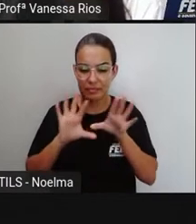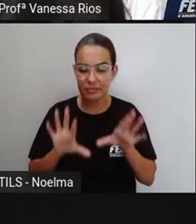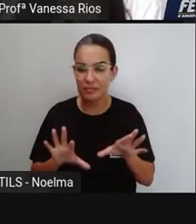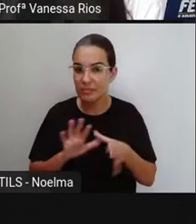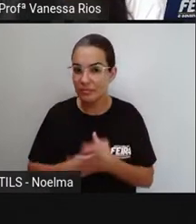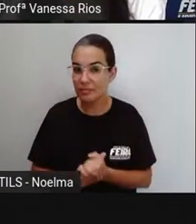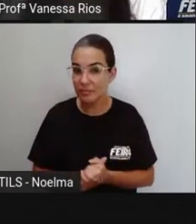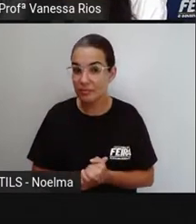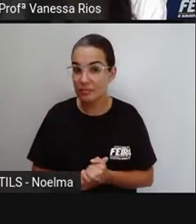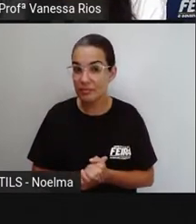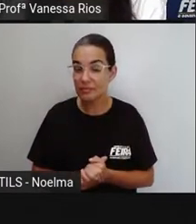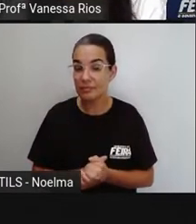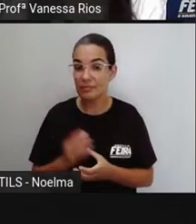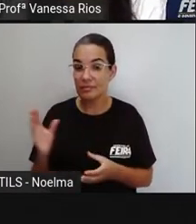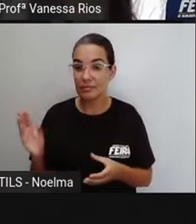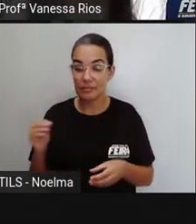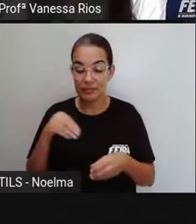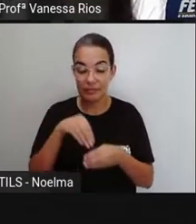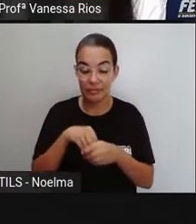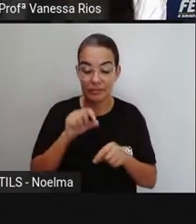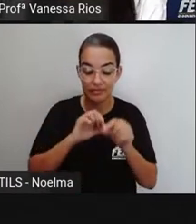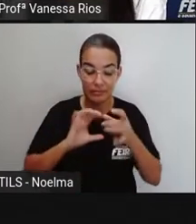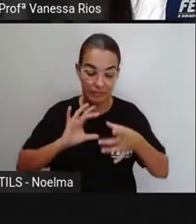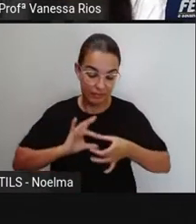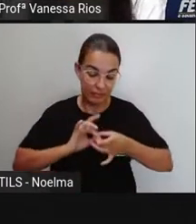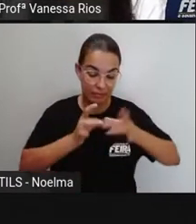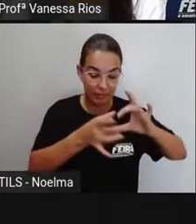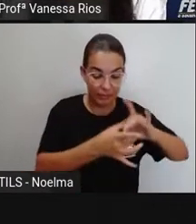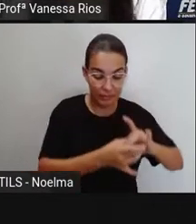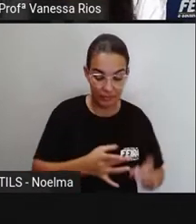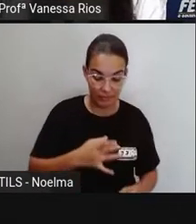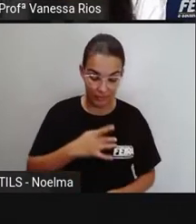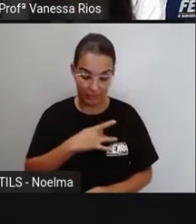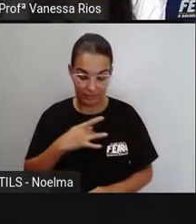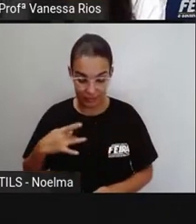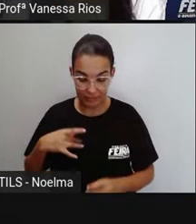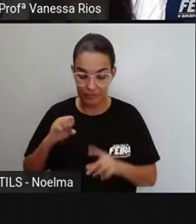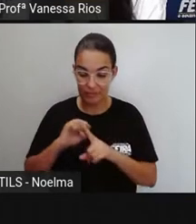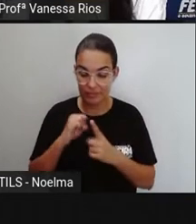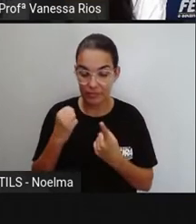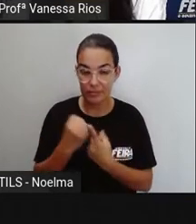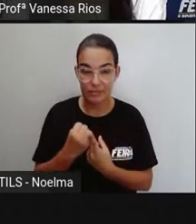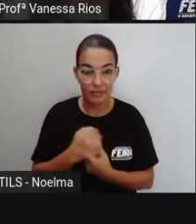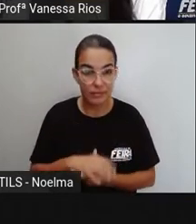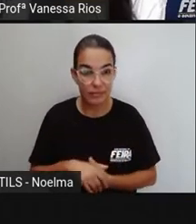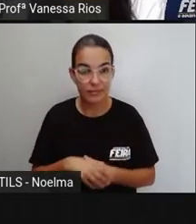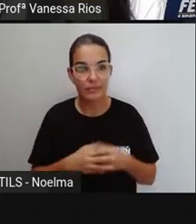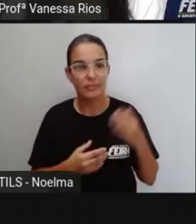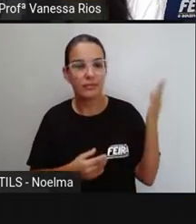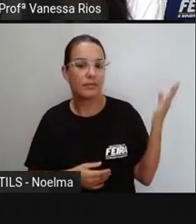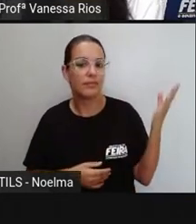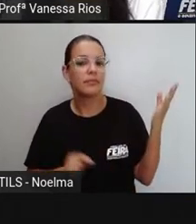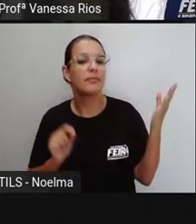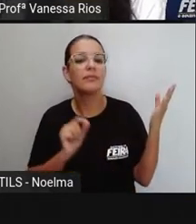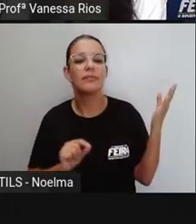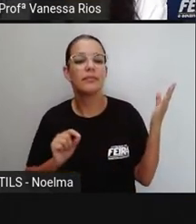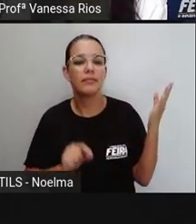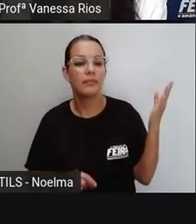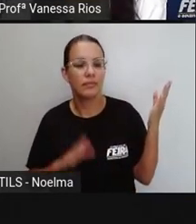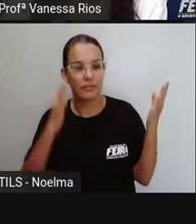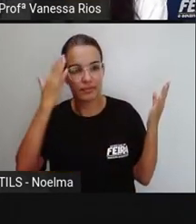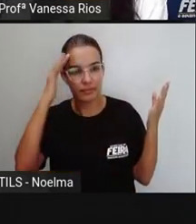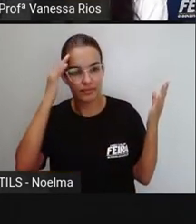contextos sociais, na vida das pessoas, olhem só. Democracia pode ser